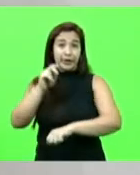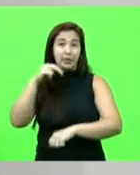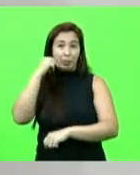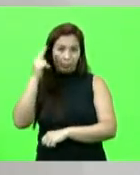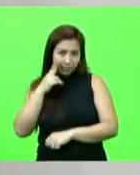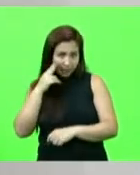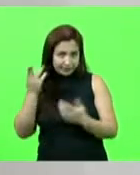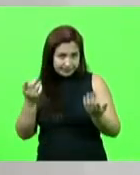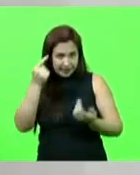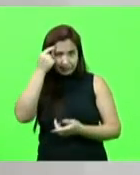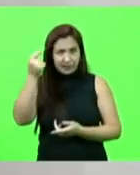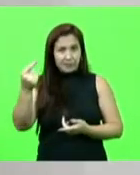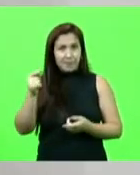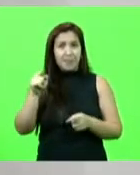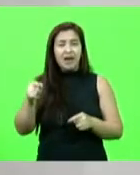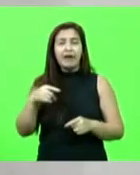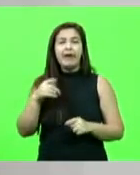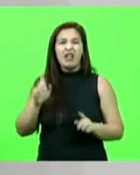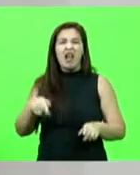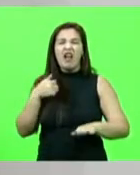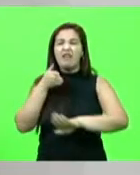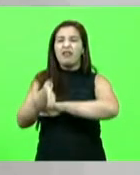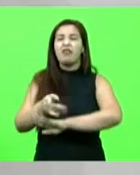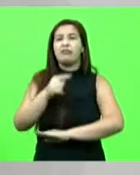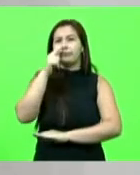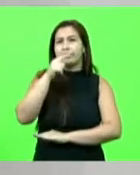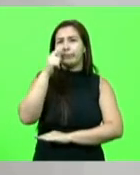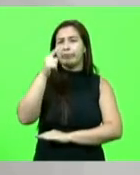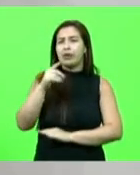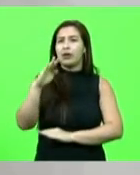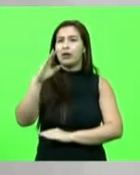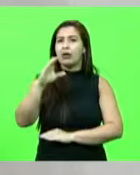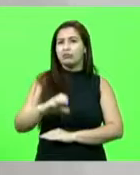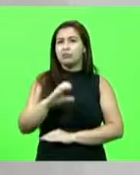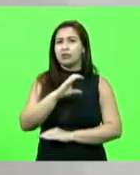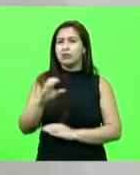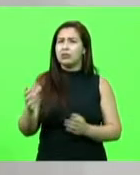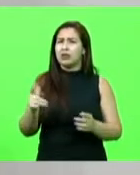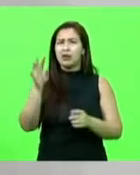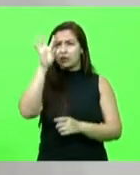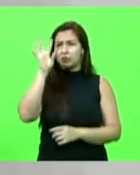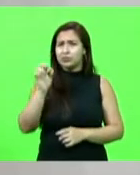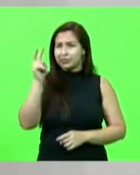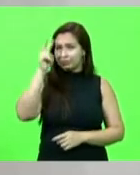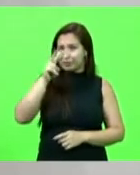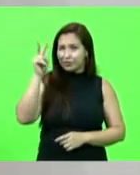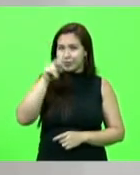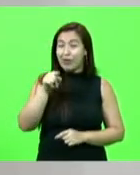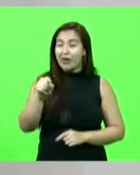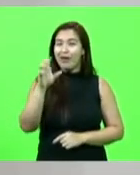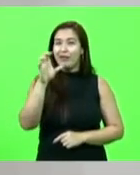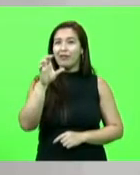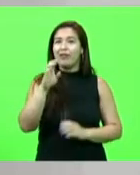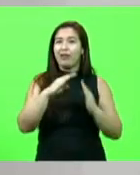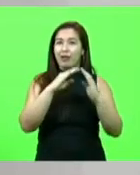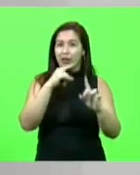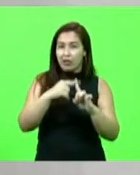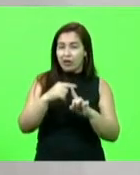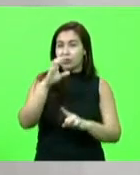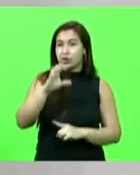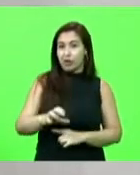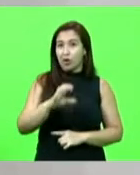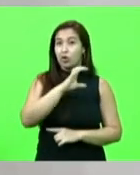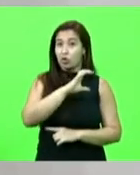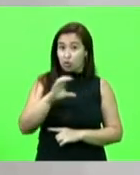E o mais impressionante, é que eu acredito que esse vereador não sabe quase nada de história, é que esta igreja católica Nossa